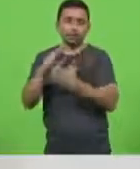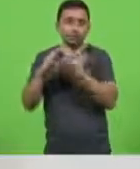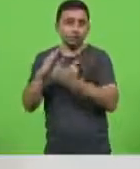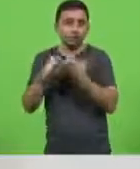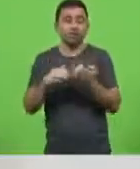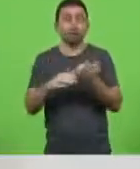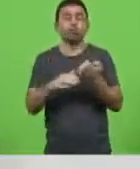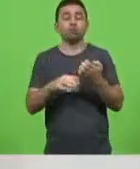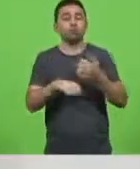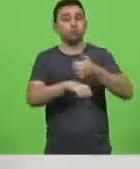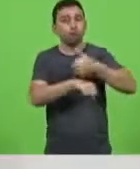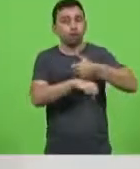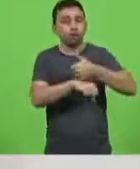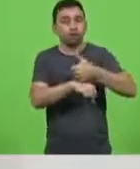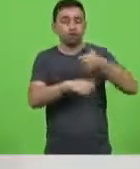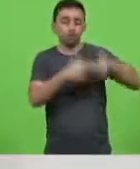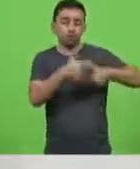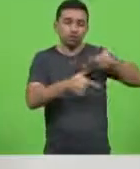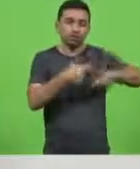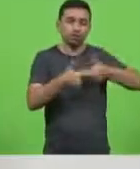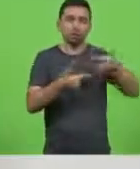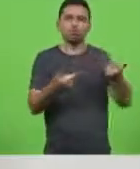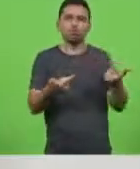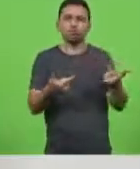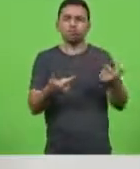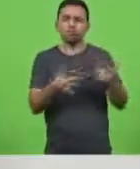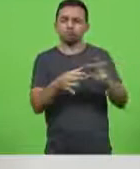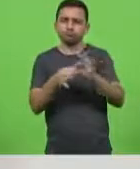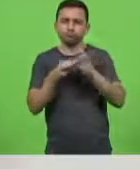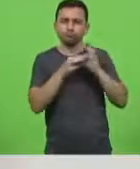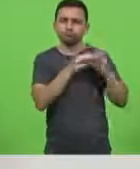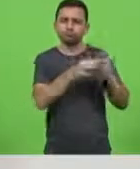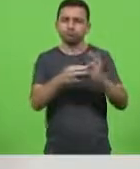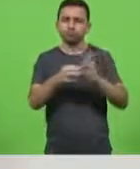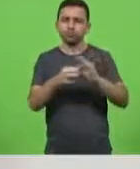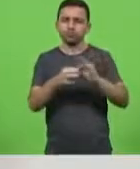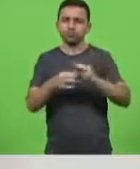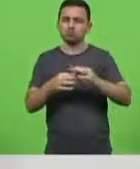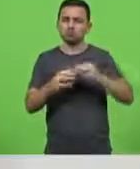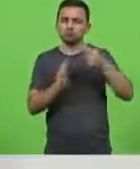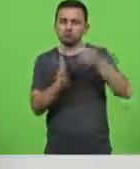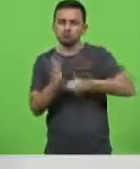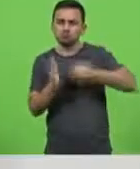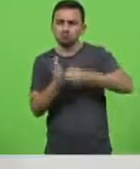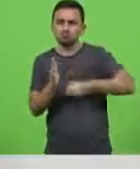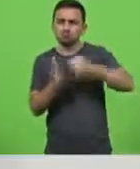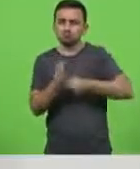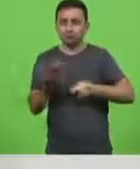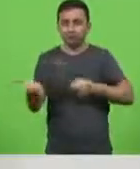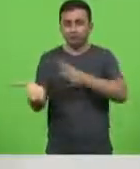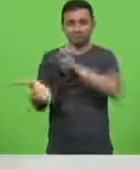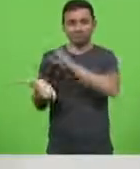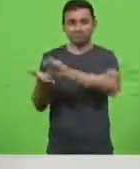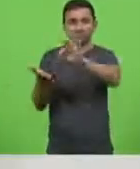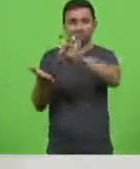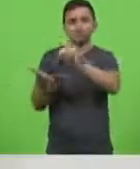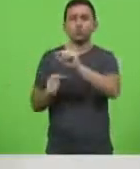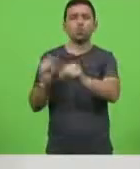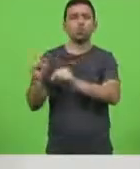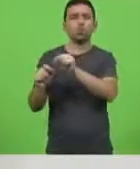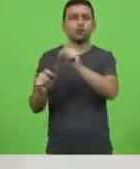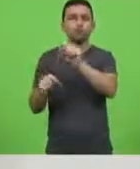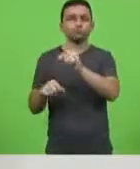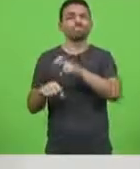trabalhadores no enfrentamento deste nosso inimigo comum que é o